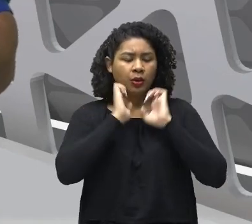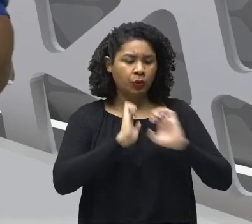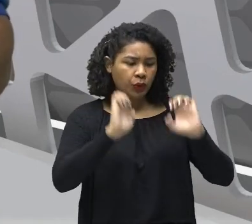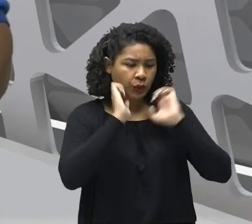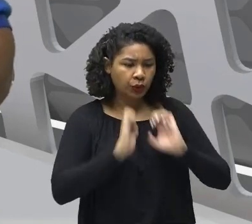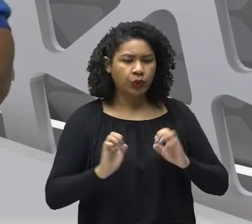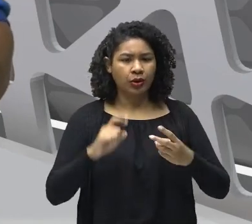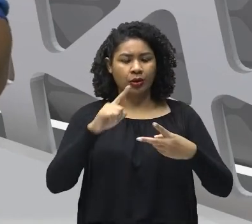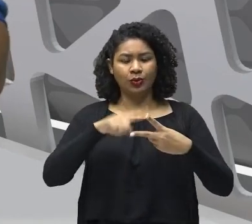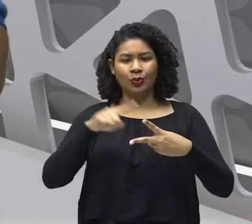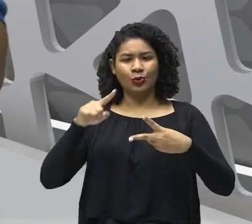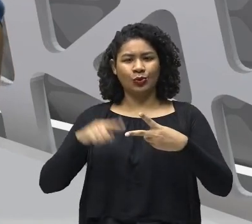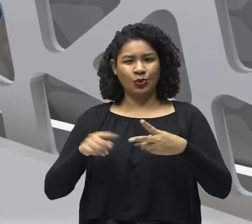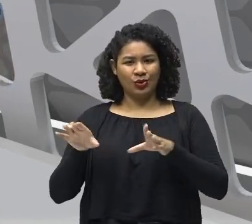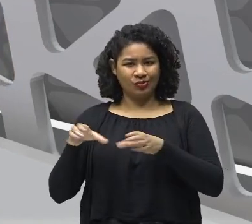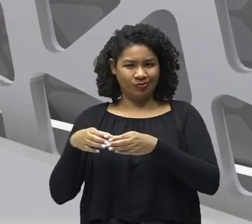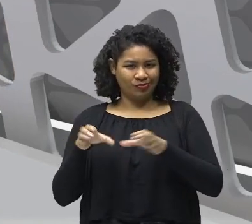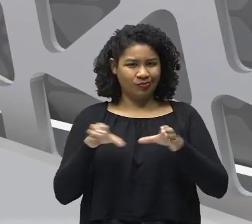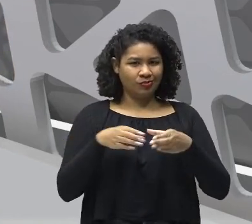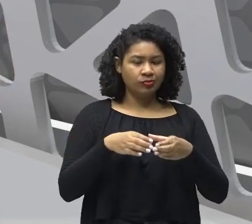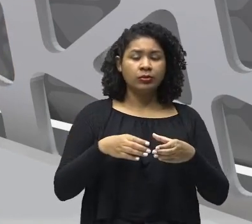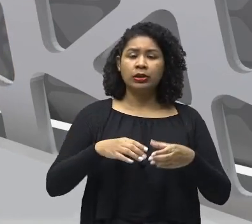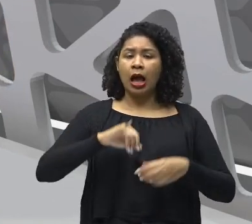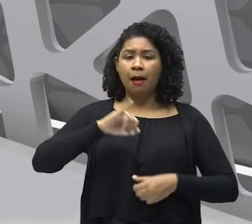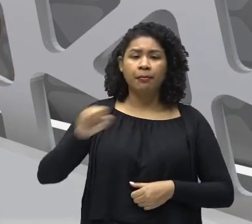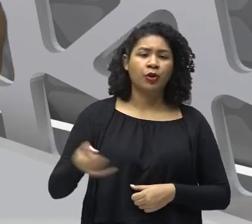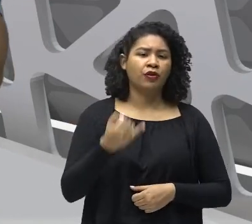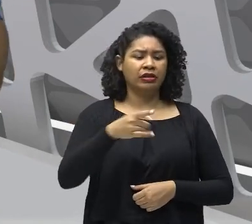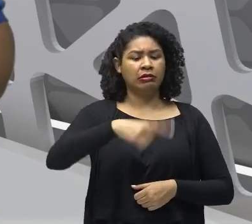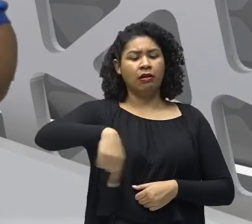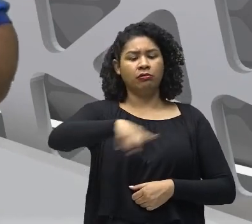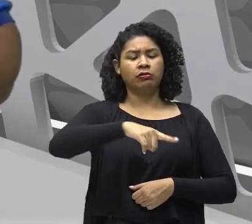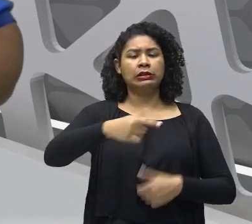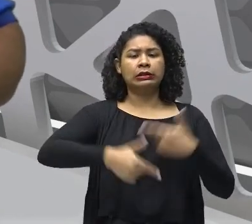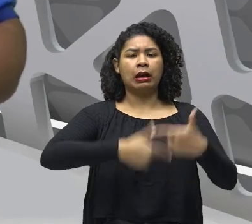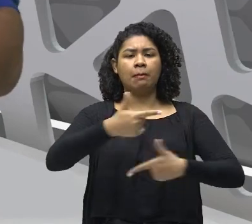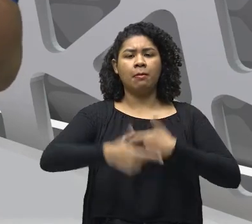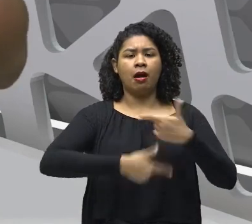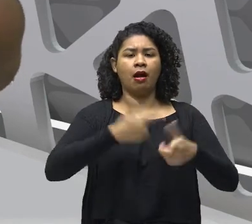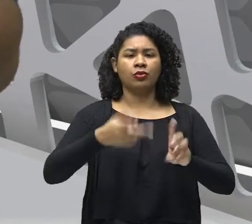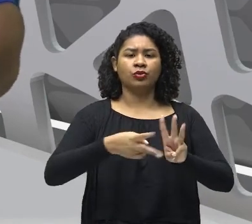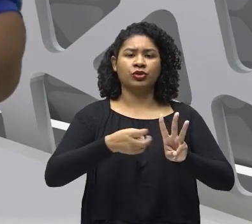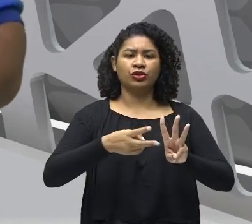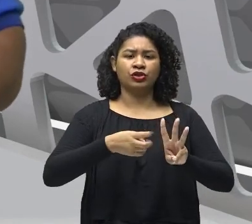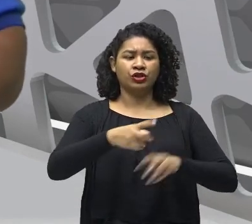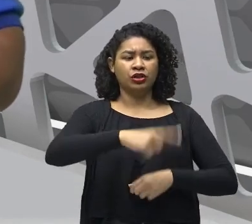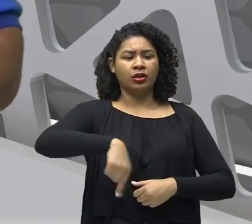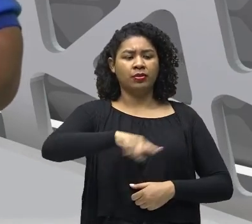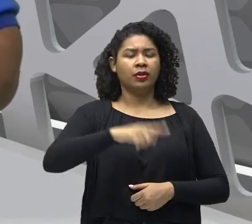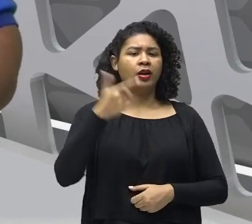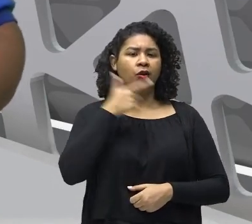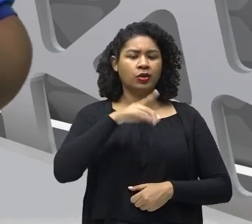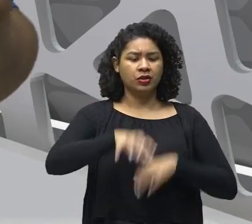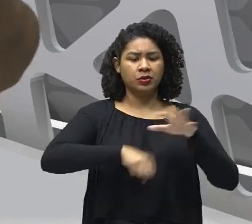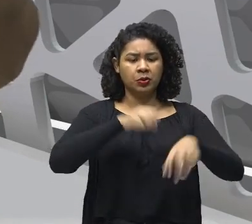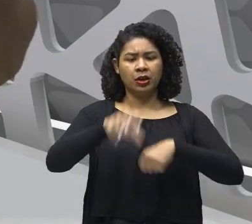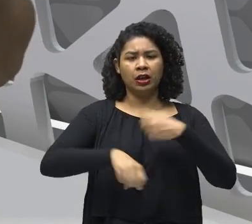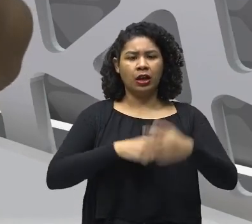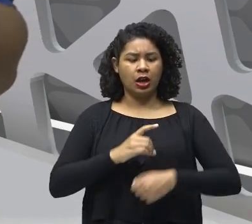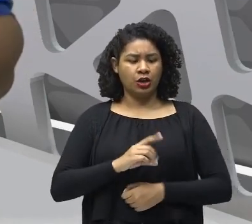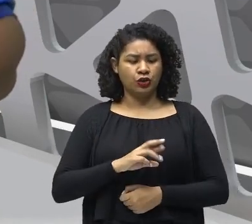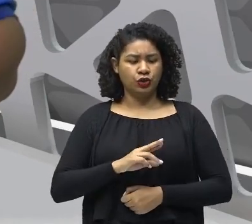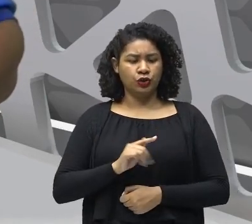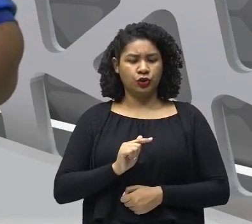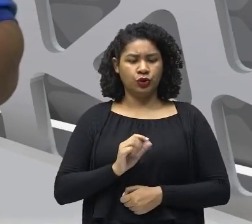Se aproveitavam Da mão de obra Indígena Para quê? Para recolher As chamadas Drogas do sertão Que tinha Existem até